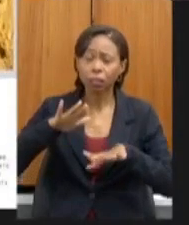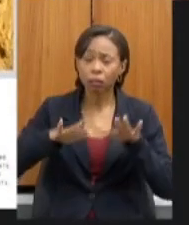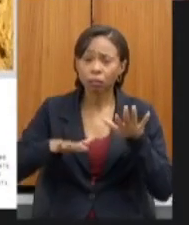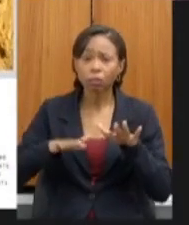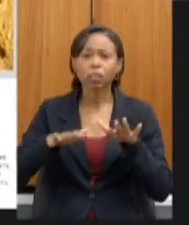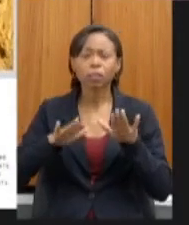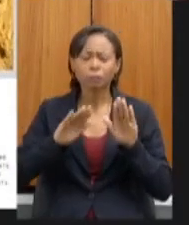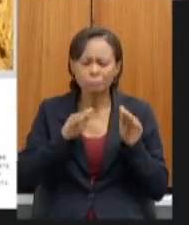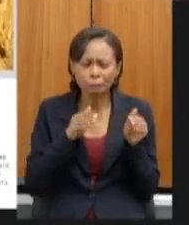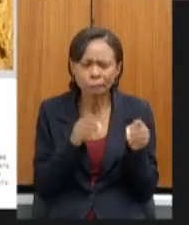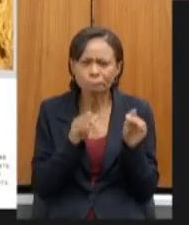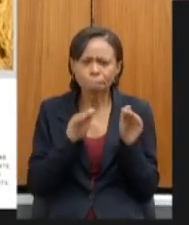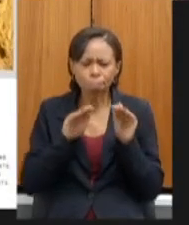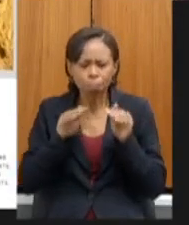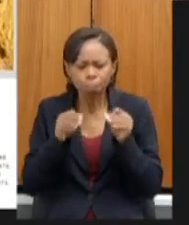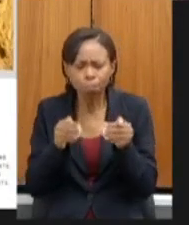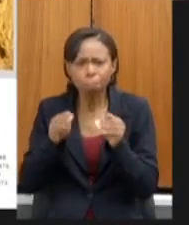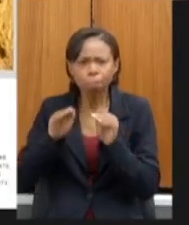específicas muito